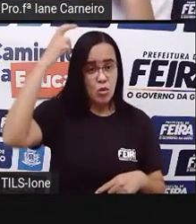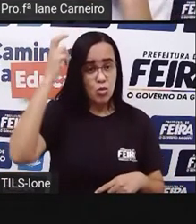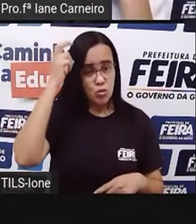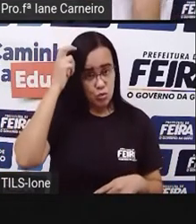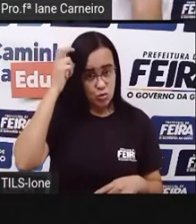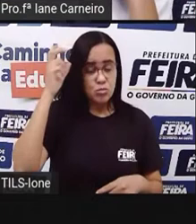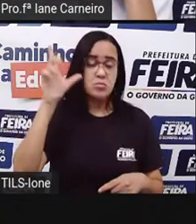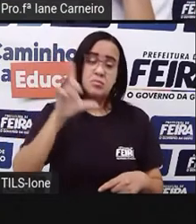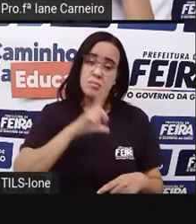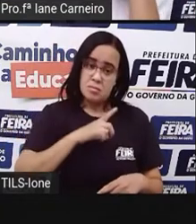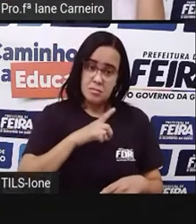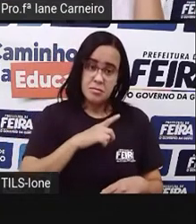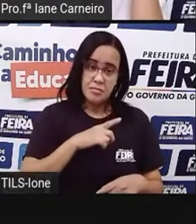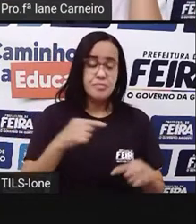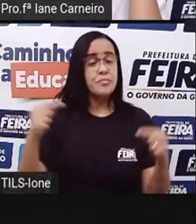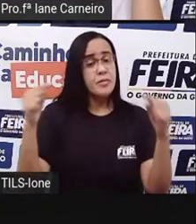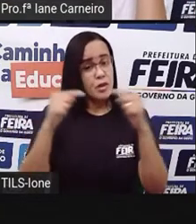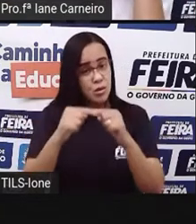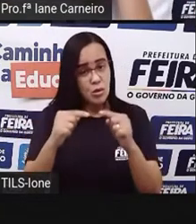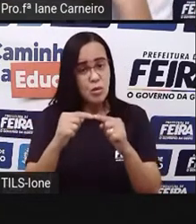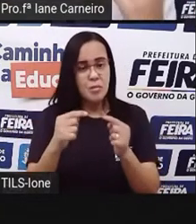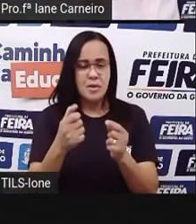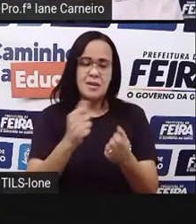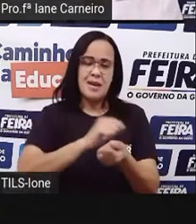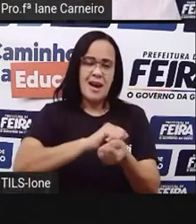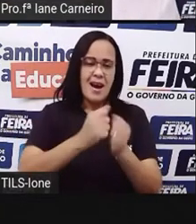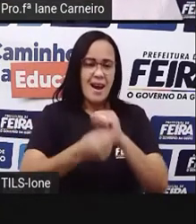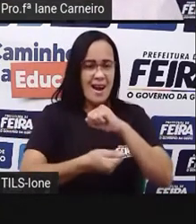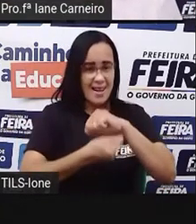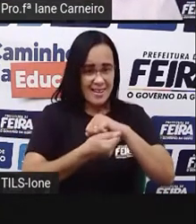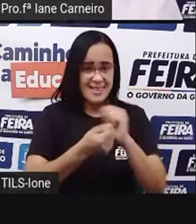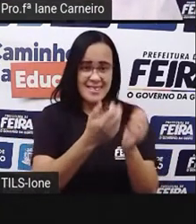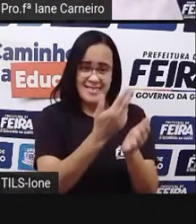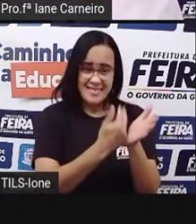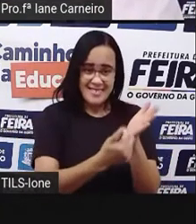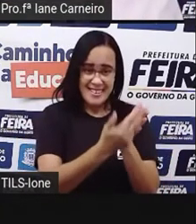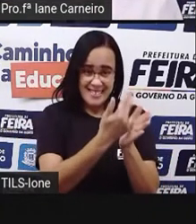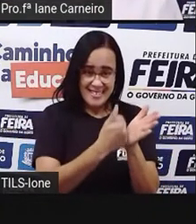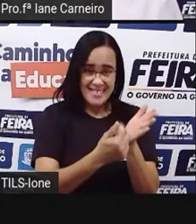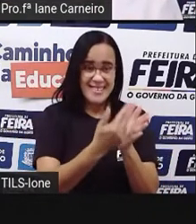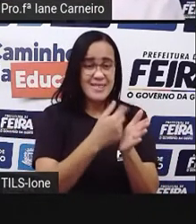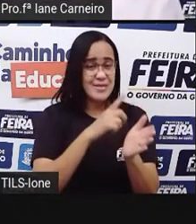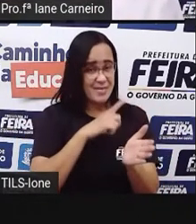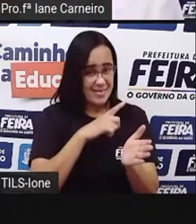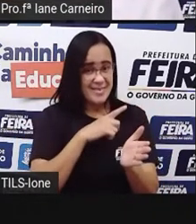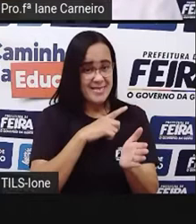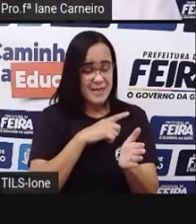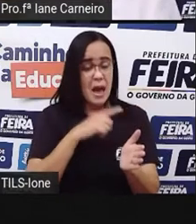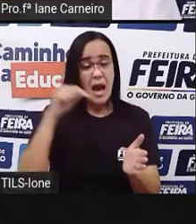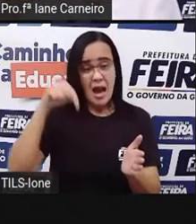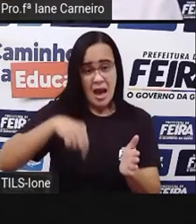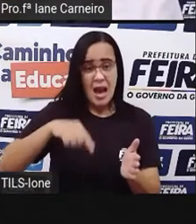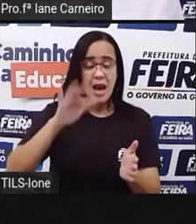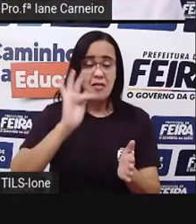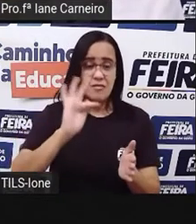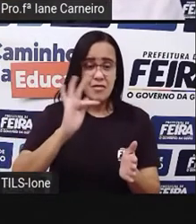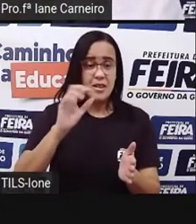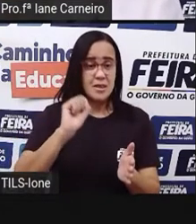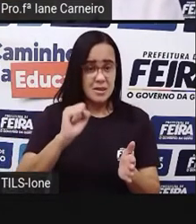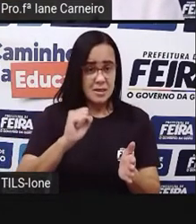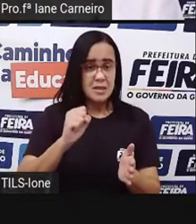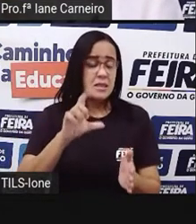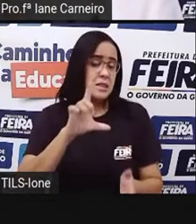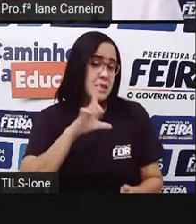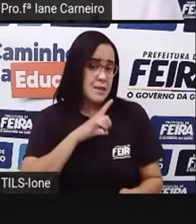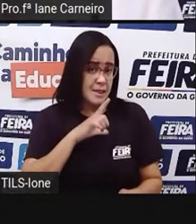artes, né? Nas paredes da cidade, nas escolas. Aqui em Feira de Santana, por exemplo, a prova mostra na estante uma reportagem.